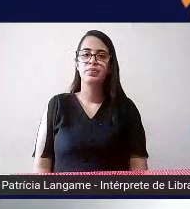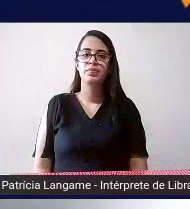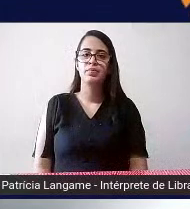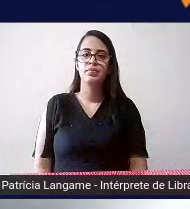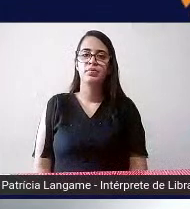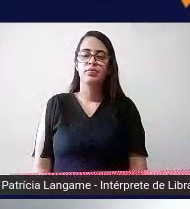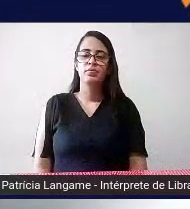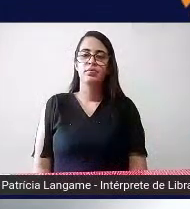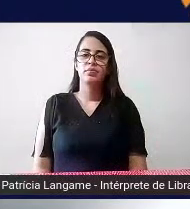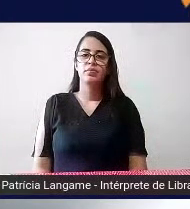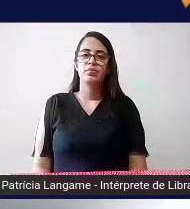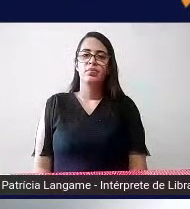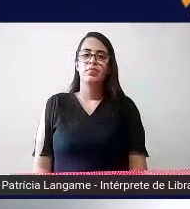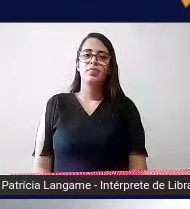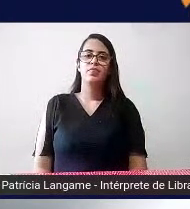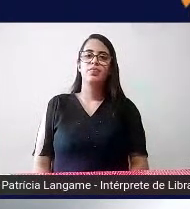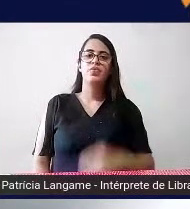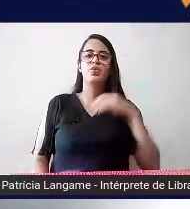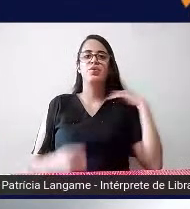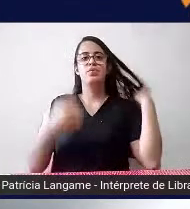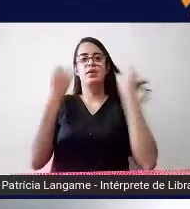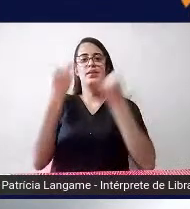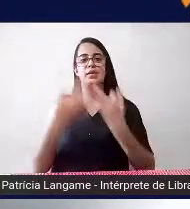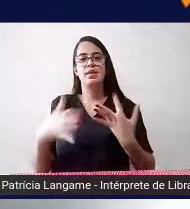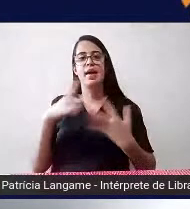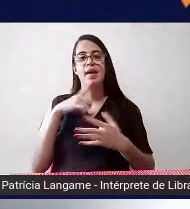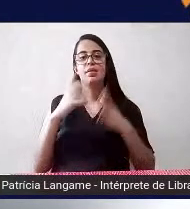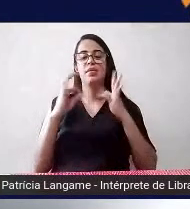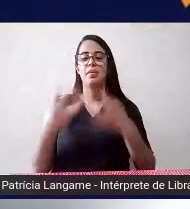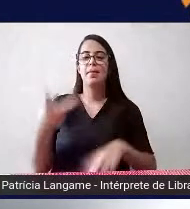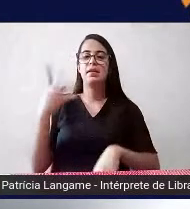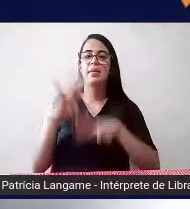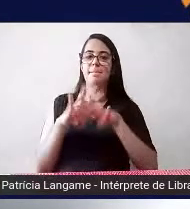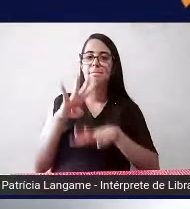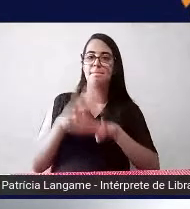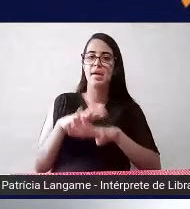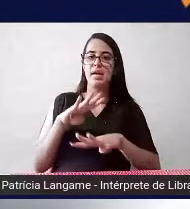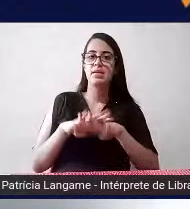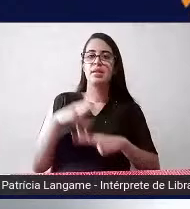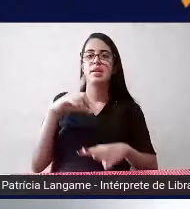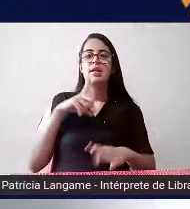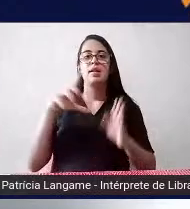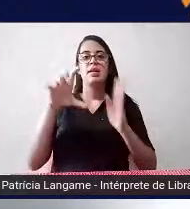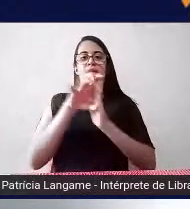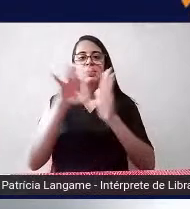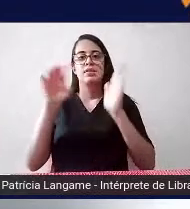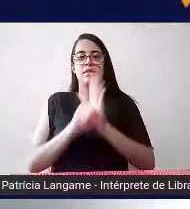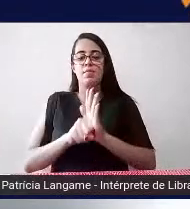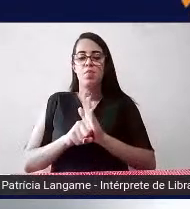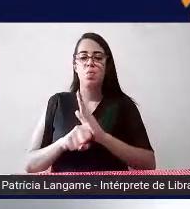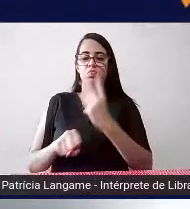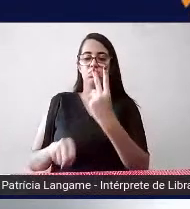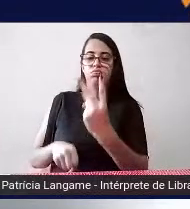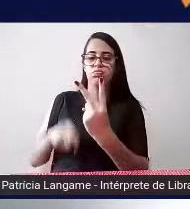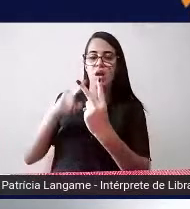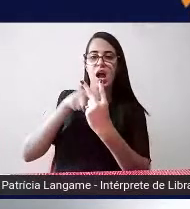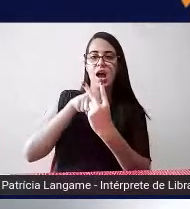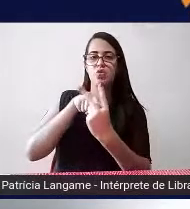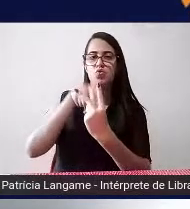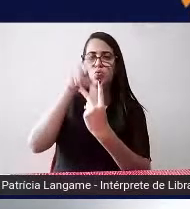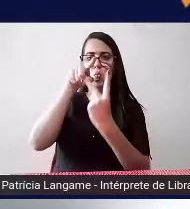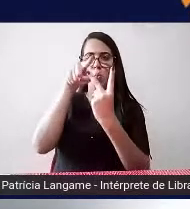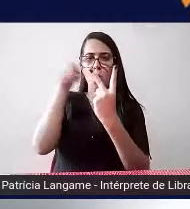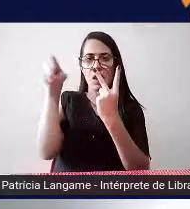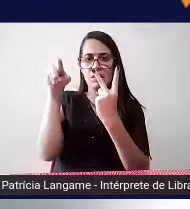olha como eu falei que tem toda a matemática então você vê tem o símbolo da raiz quadrada e aí por exemplo na raiz quadrada a